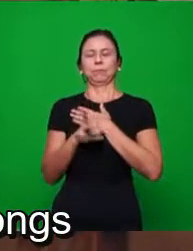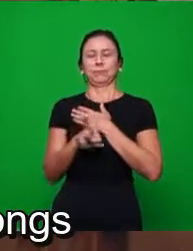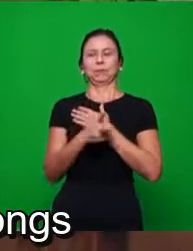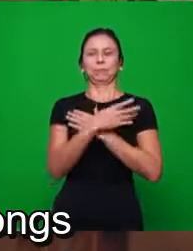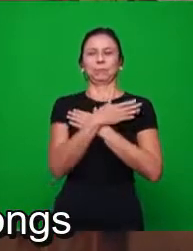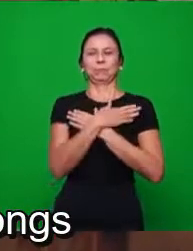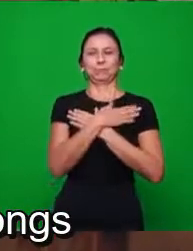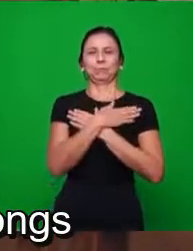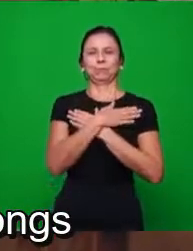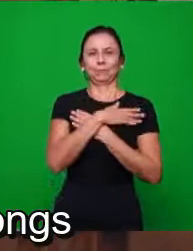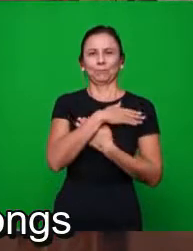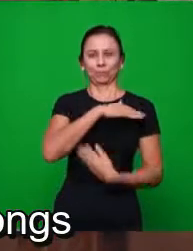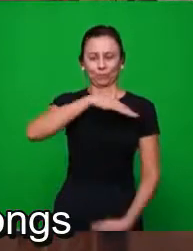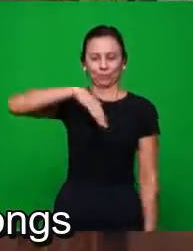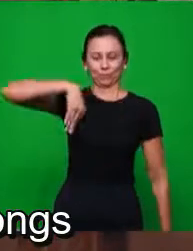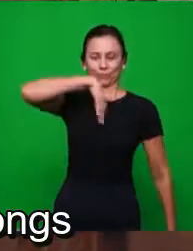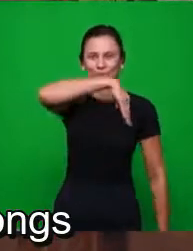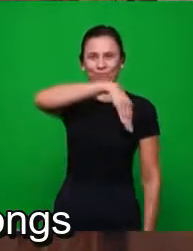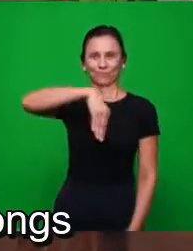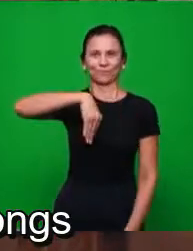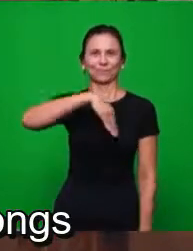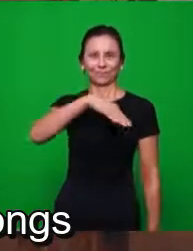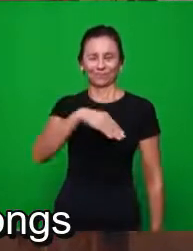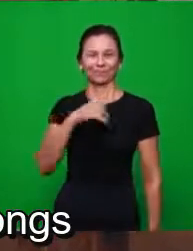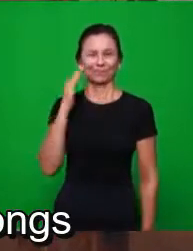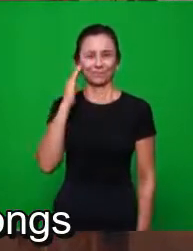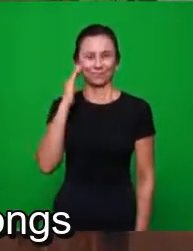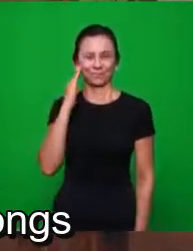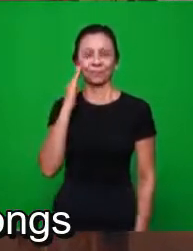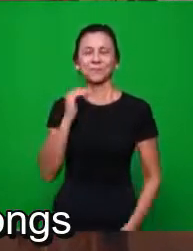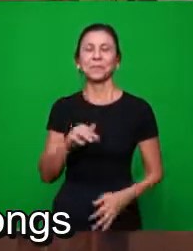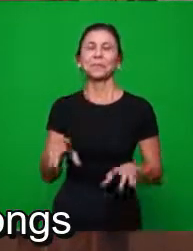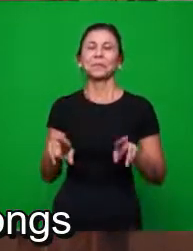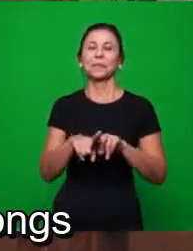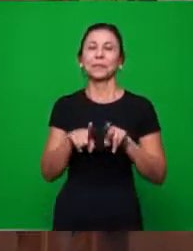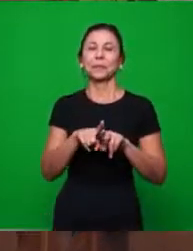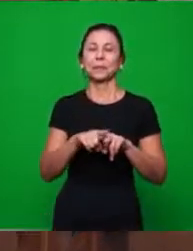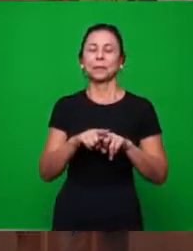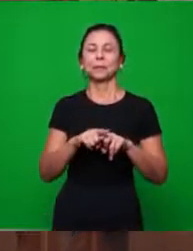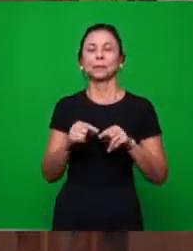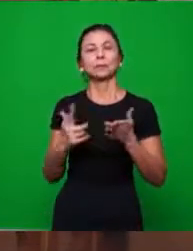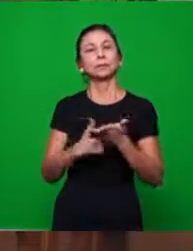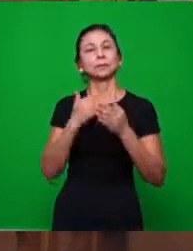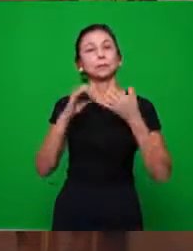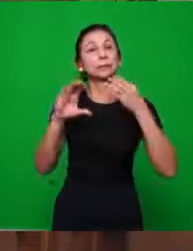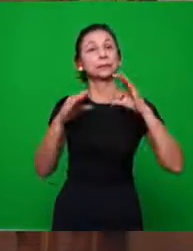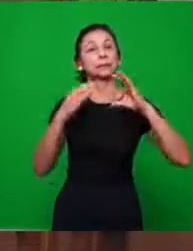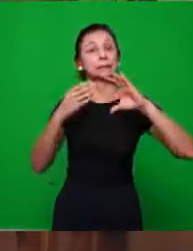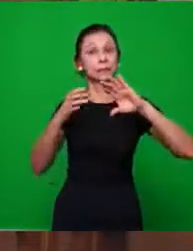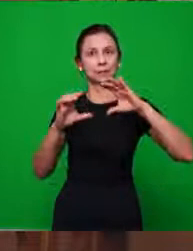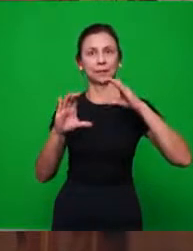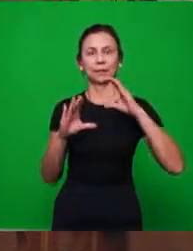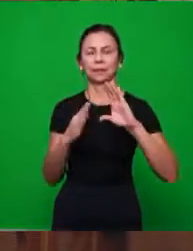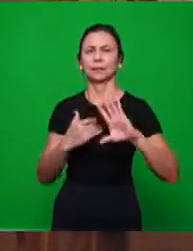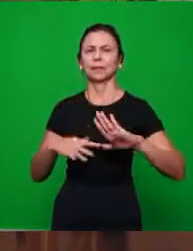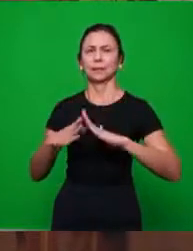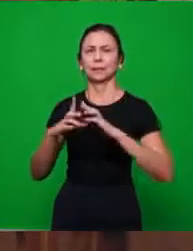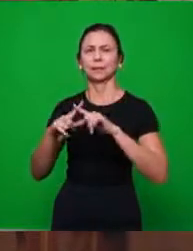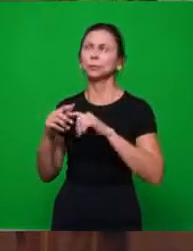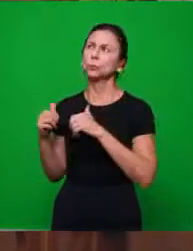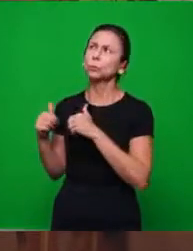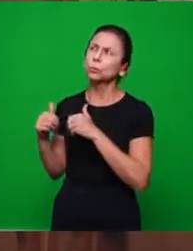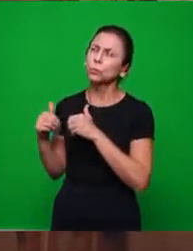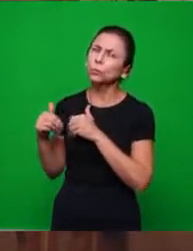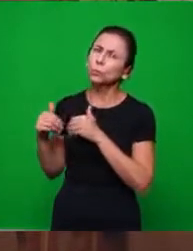de sofrimento, nós vamos ver lá em Cantares, no livro de Cantares, quando a igreja nos seus primeiros dias